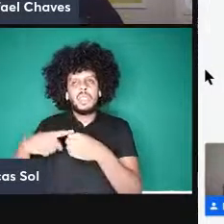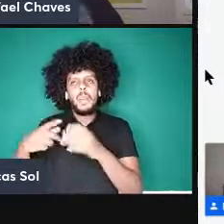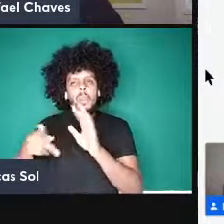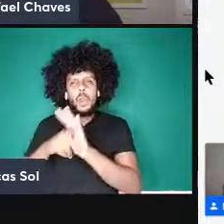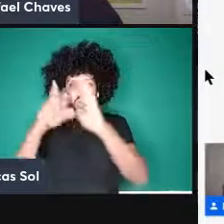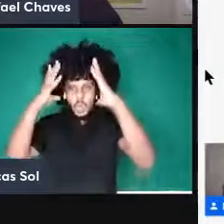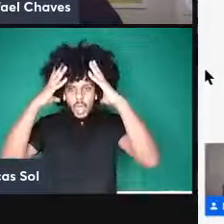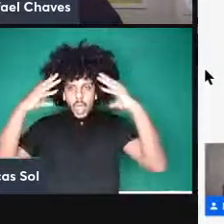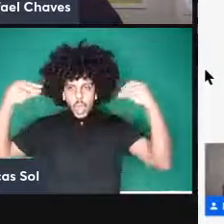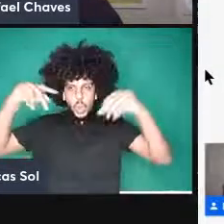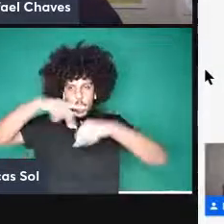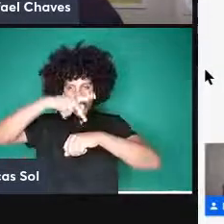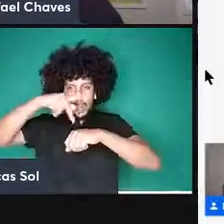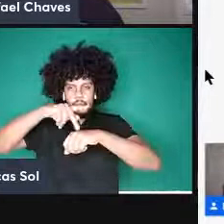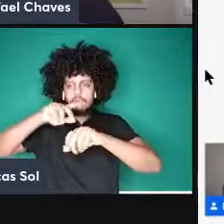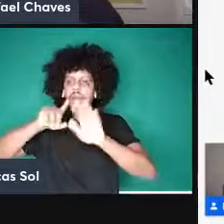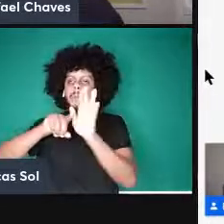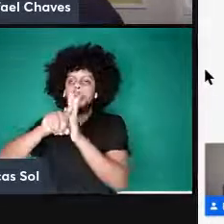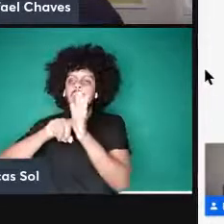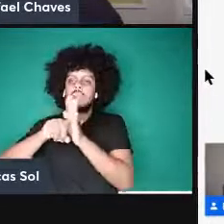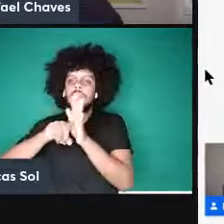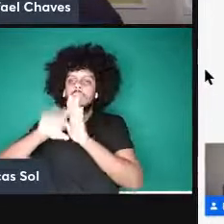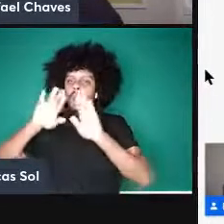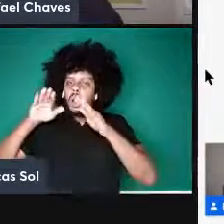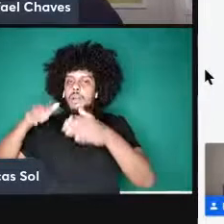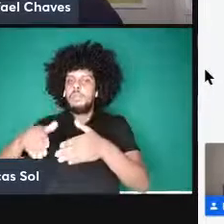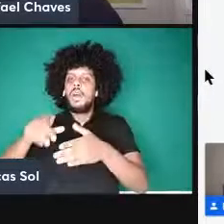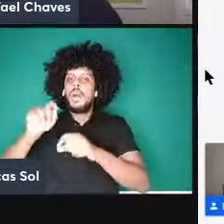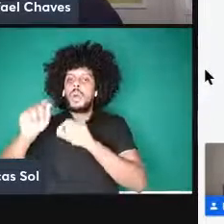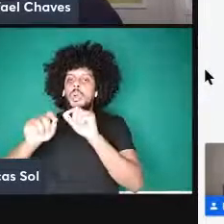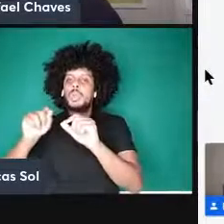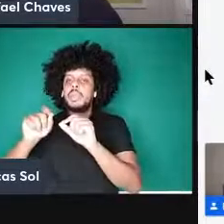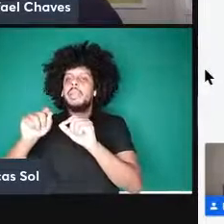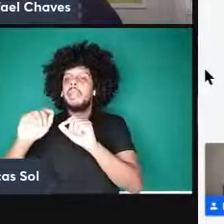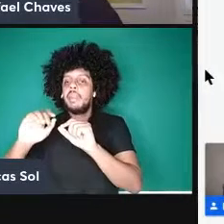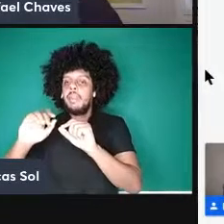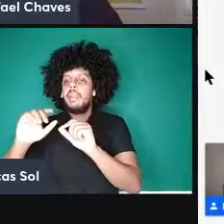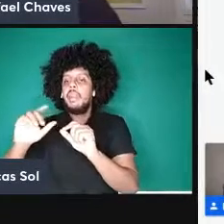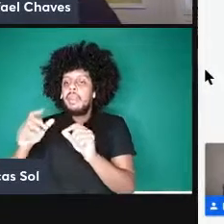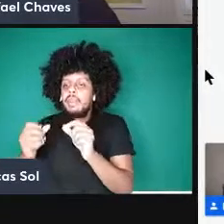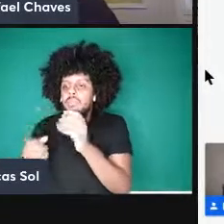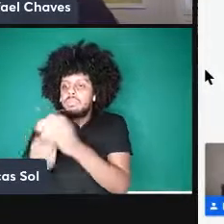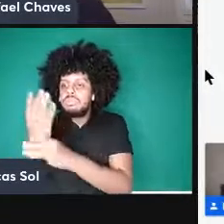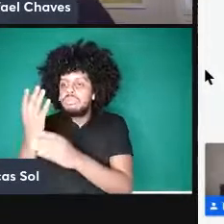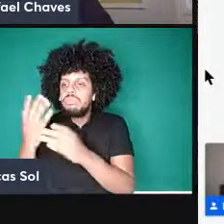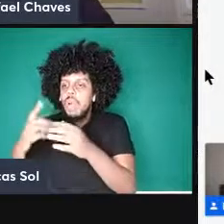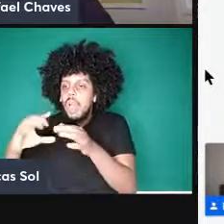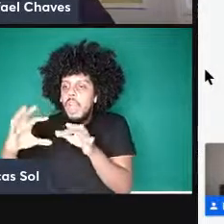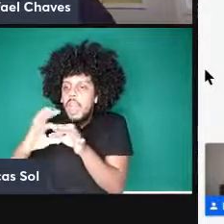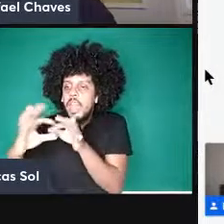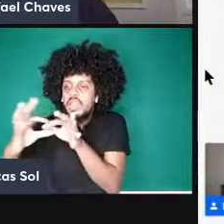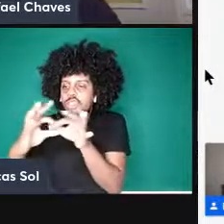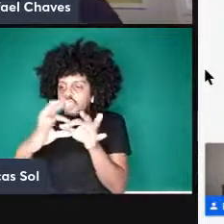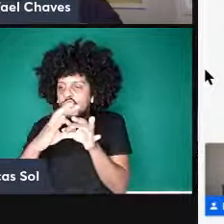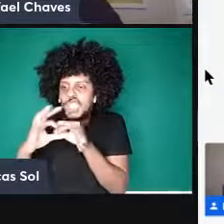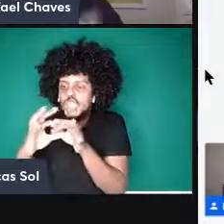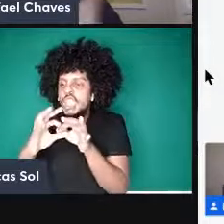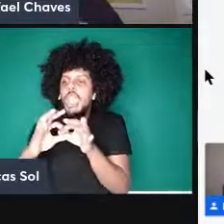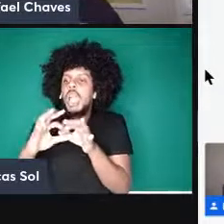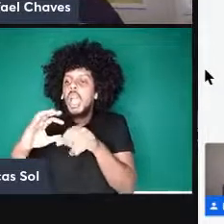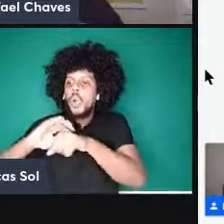deles são focadas em construir redes quânticas de tamanhos cada vez maiores